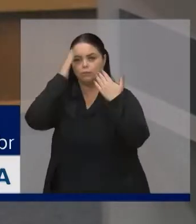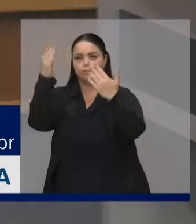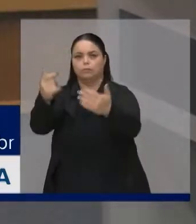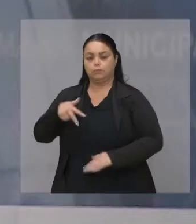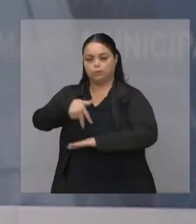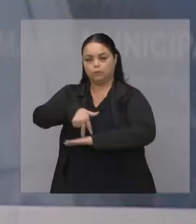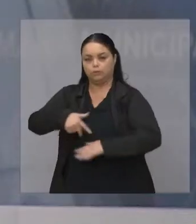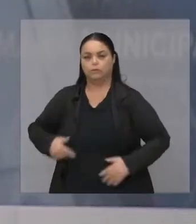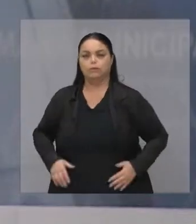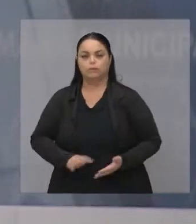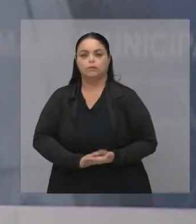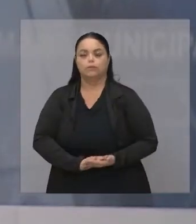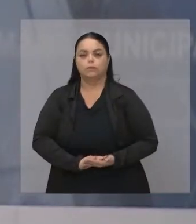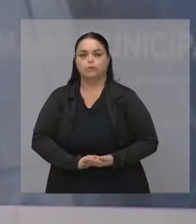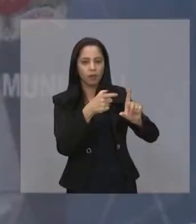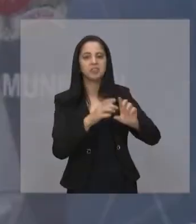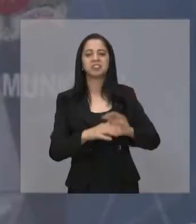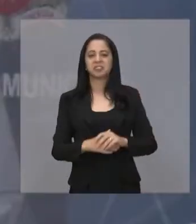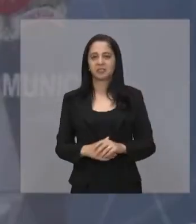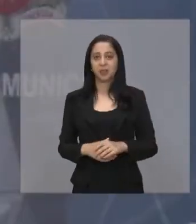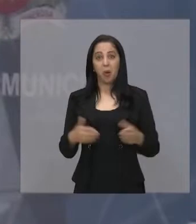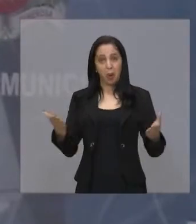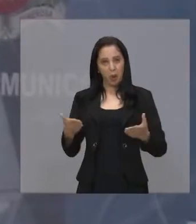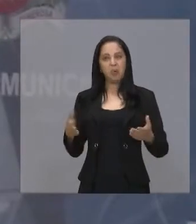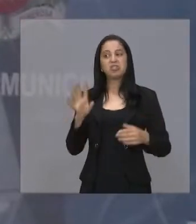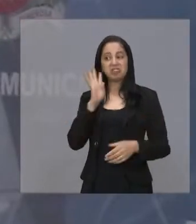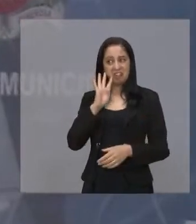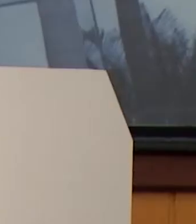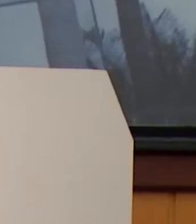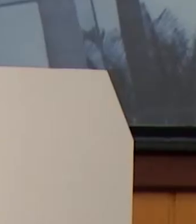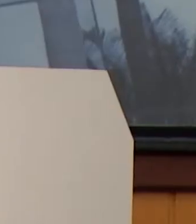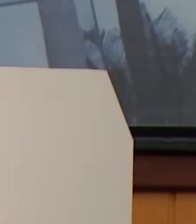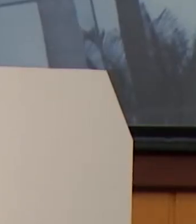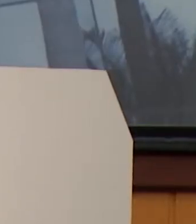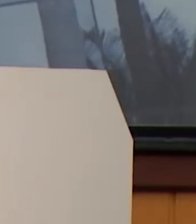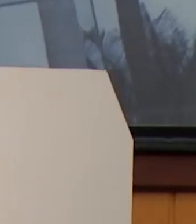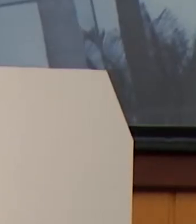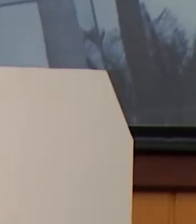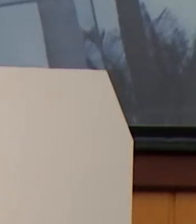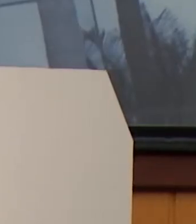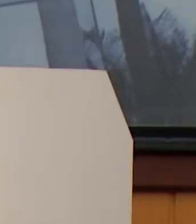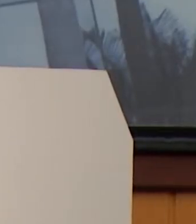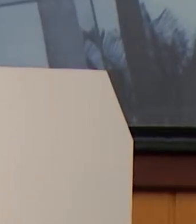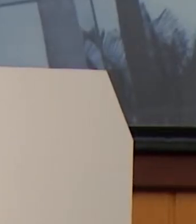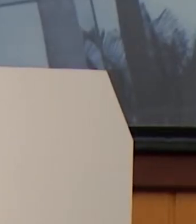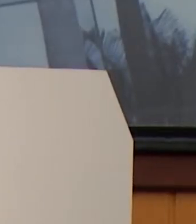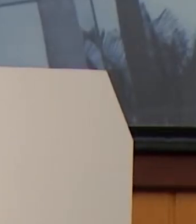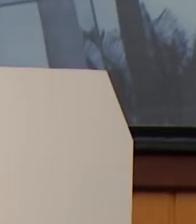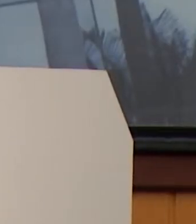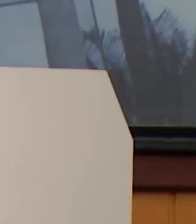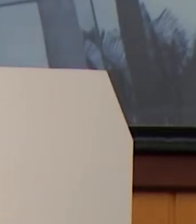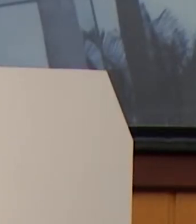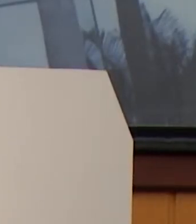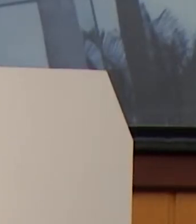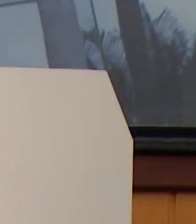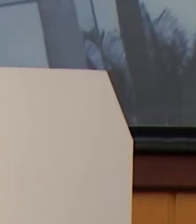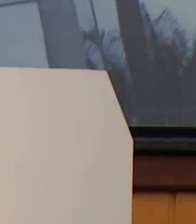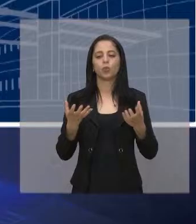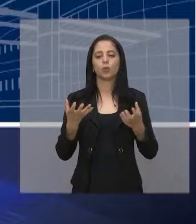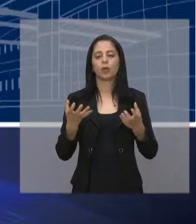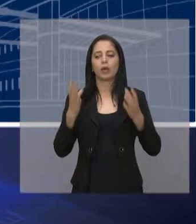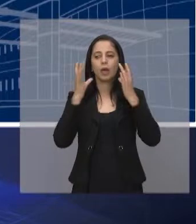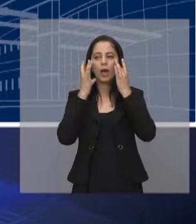da Farmácia, Marcelo Garcia e Milton Vieira Filho. Inscrito para falar na tribuna, o vereador Milton